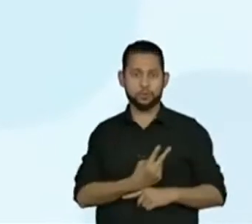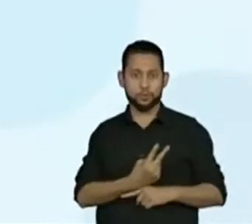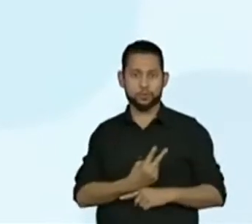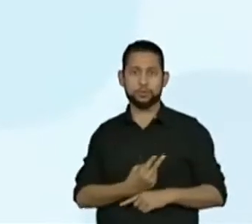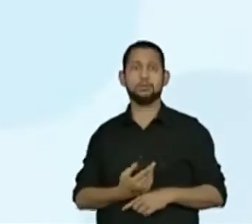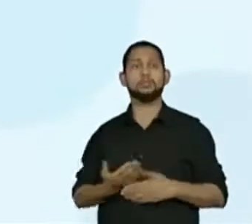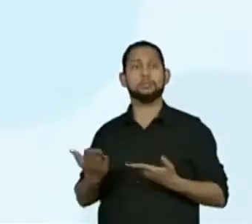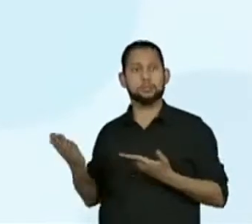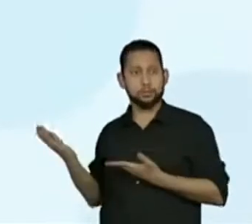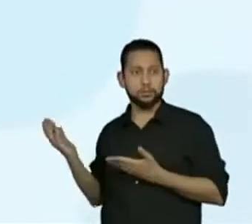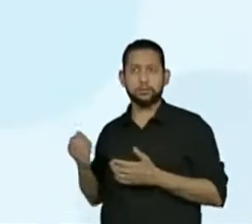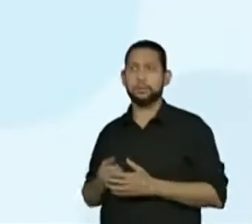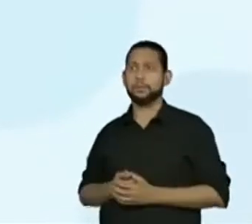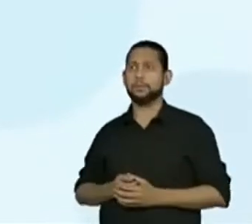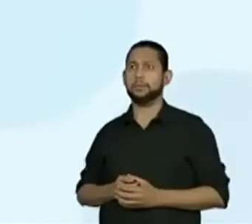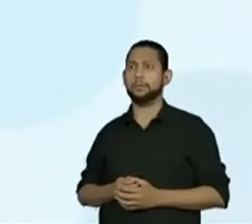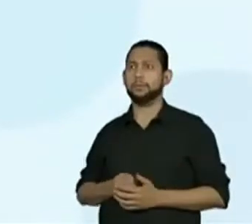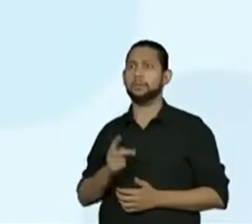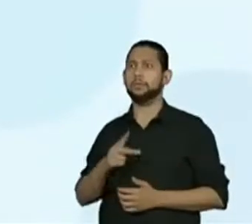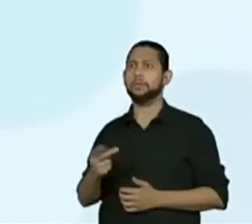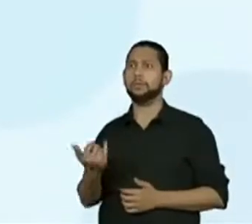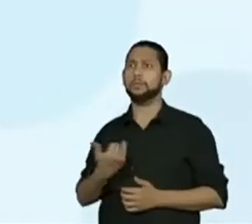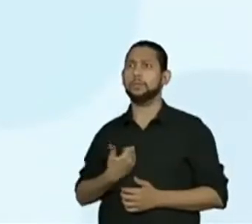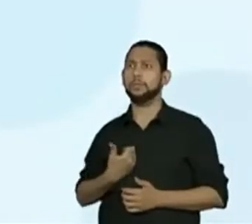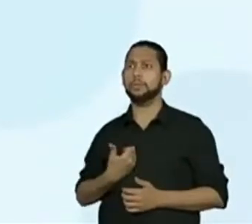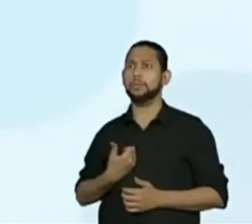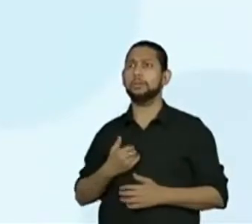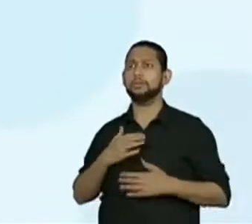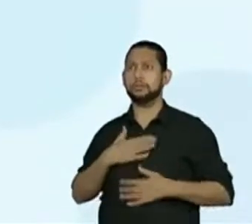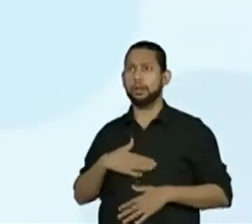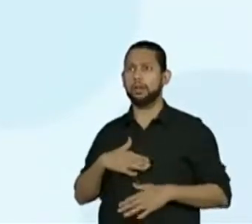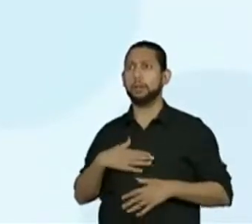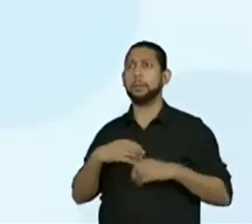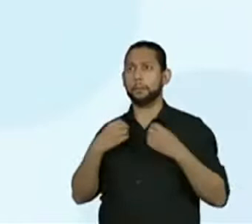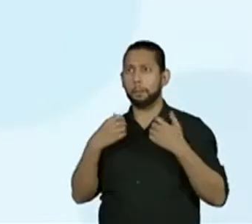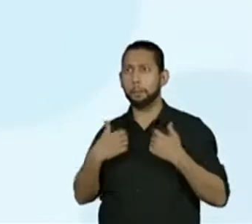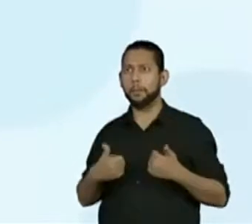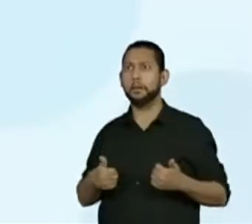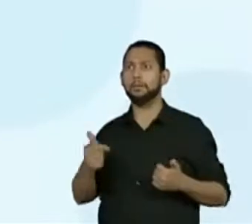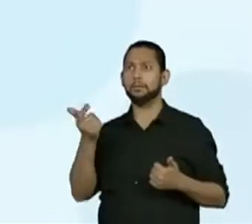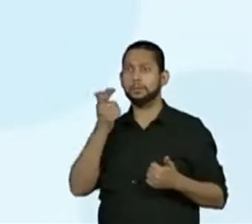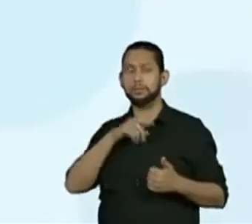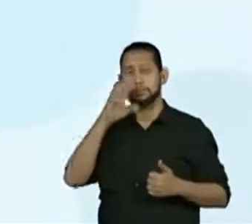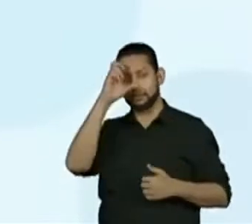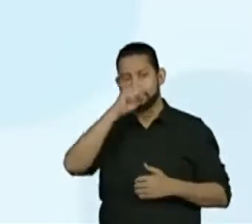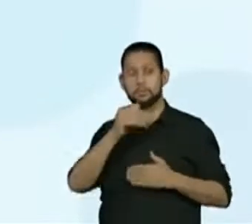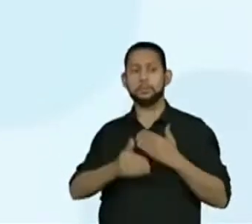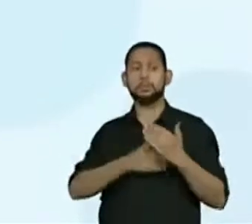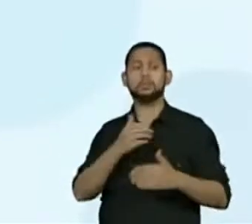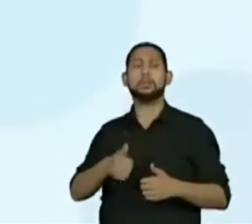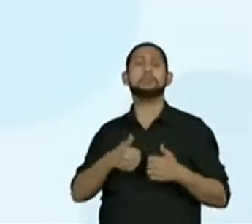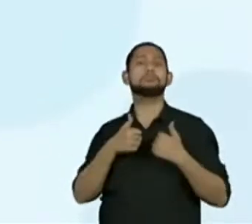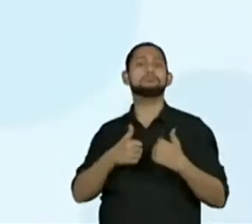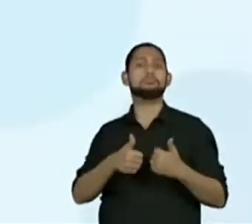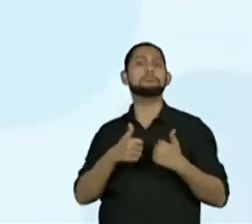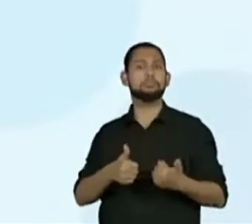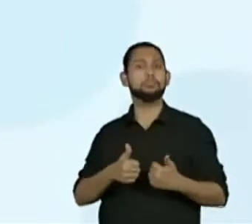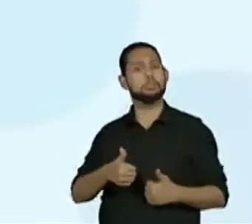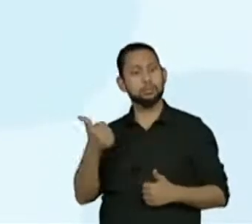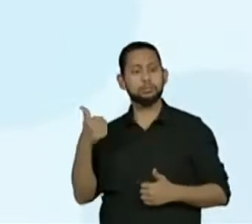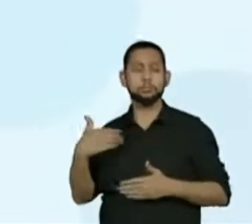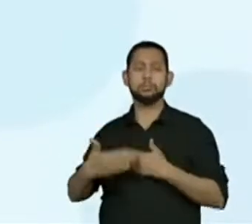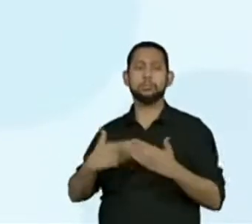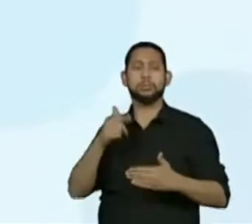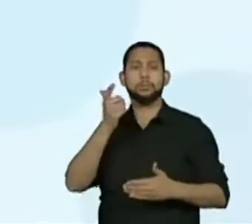As prós estão dizendo que está indo muito bem a aula, tá? As crianças estão entendendo muito bem esses